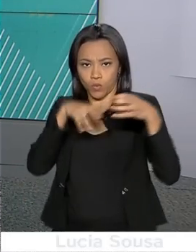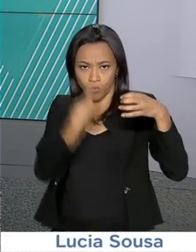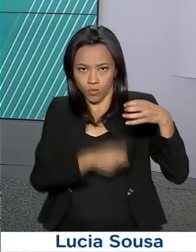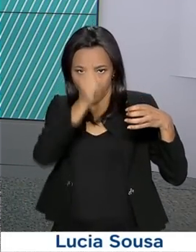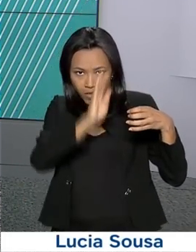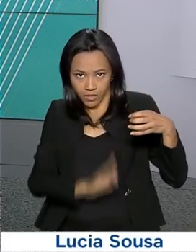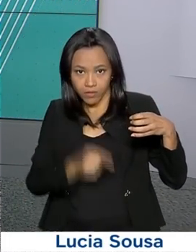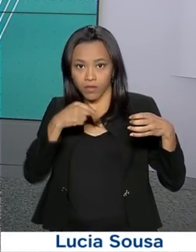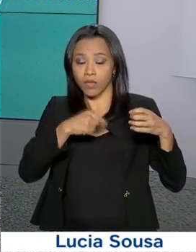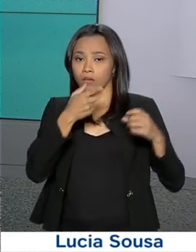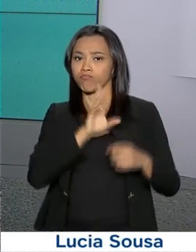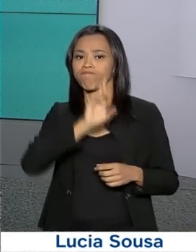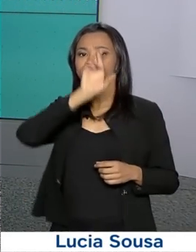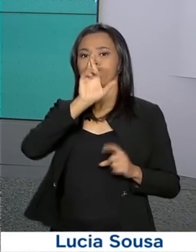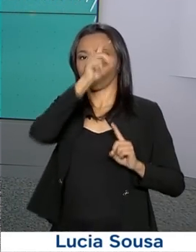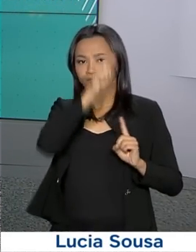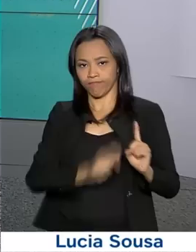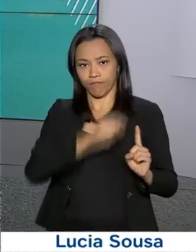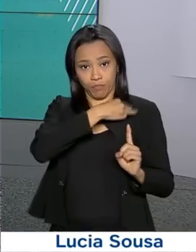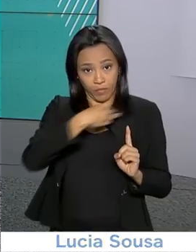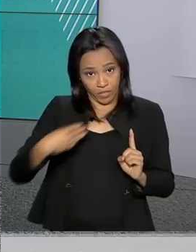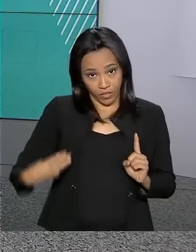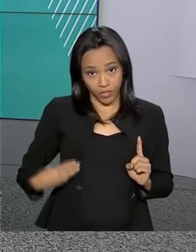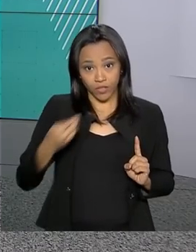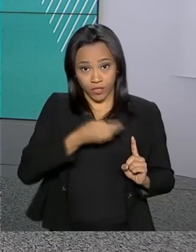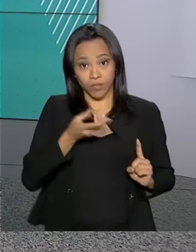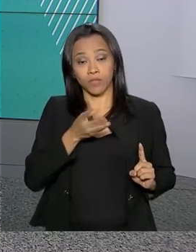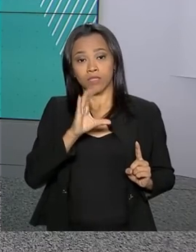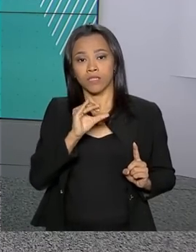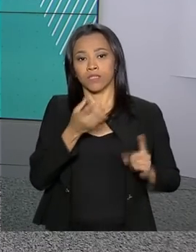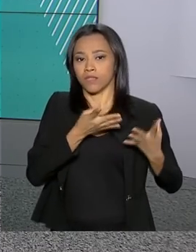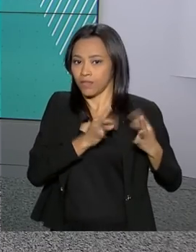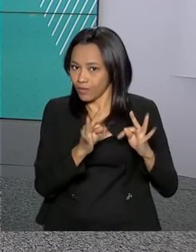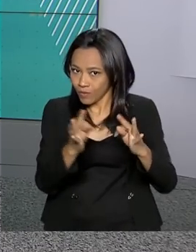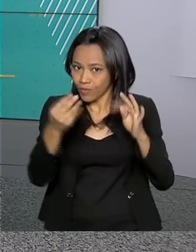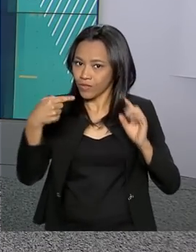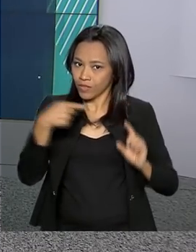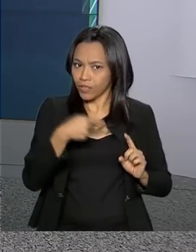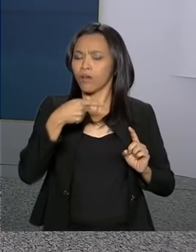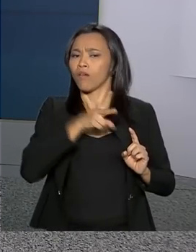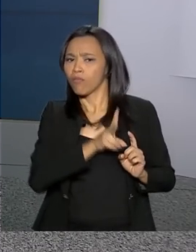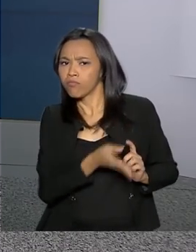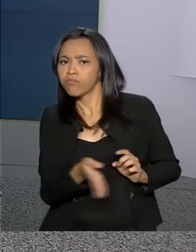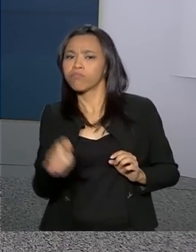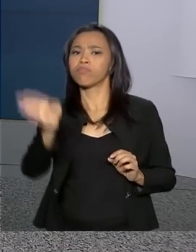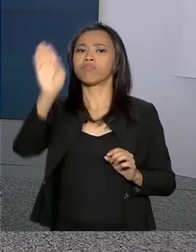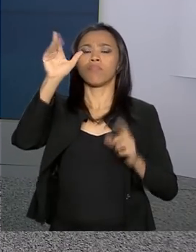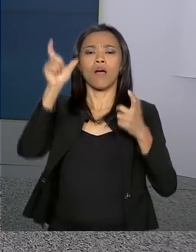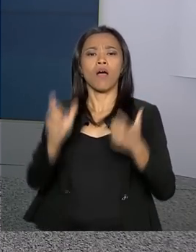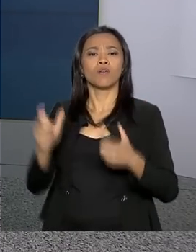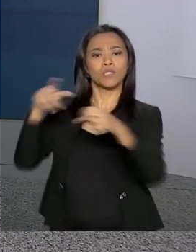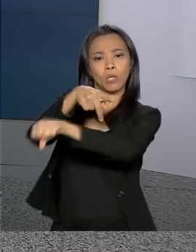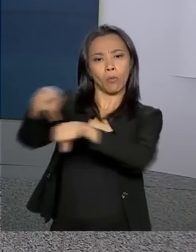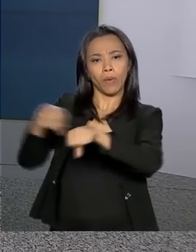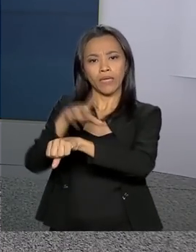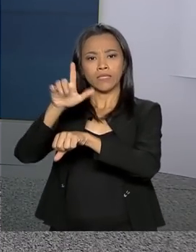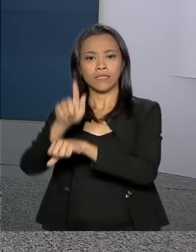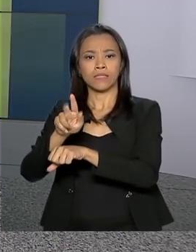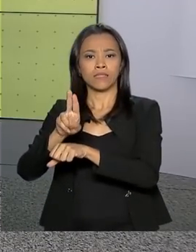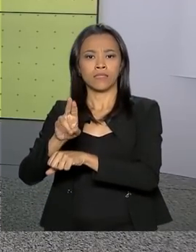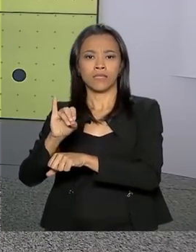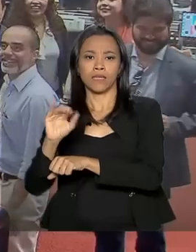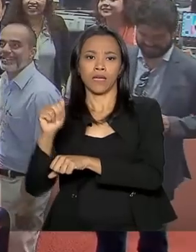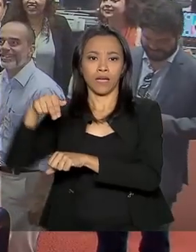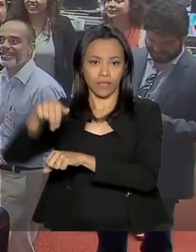ministro da Ciência, Tecnologia, Inovações e Comunicações, Marcos Pontes, está em viagem oficial à Guiana Francesa.